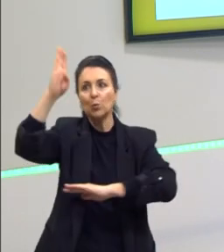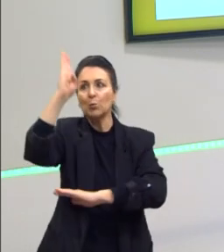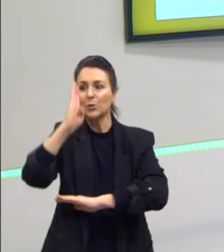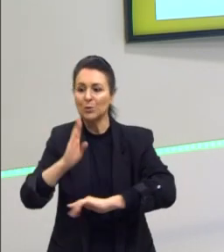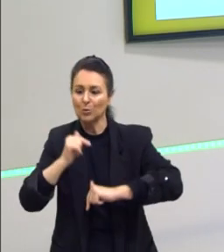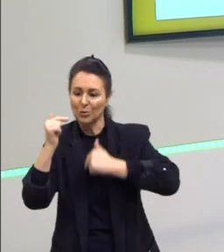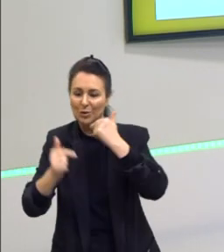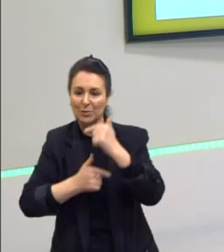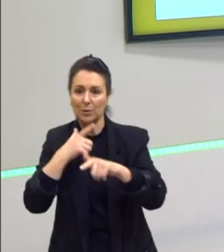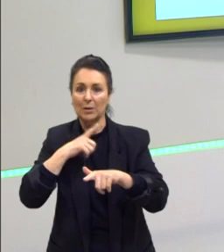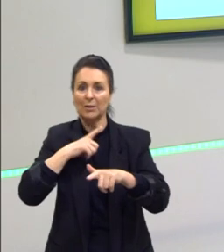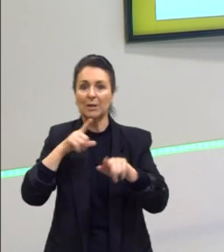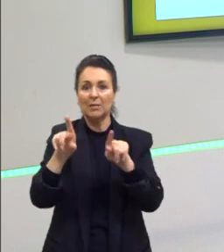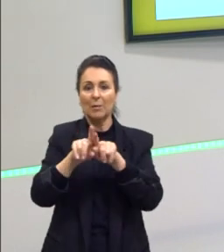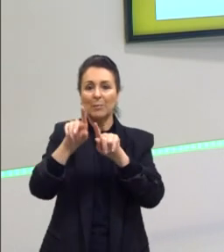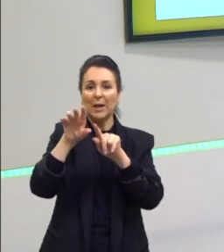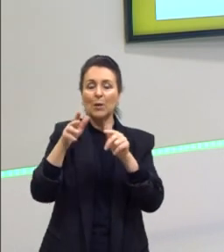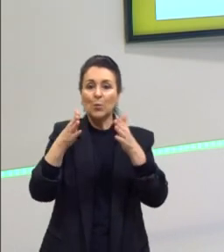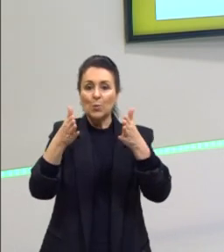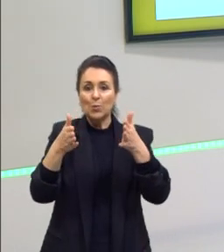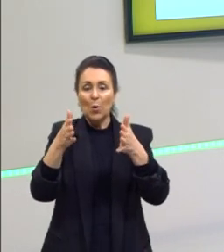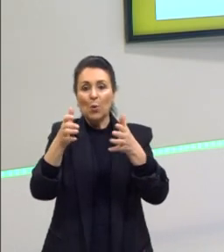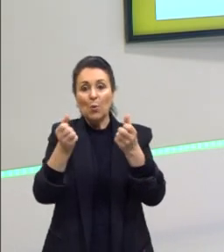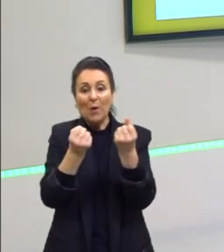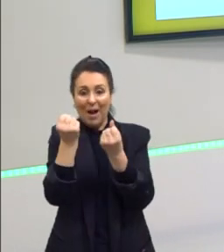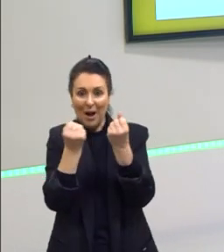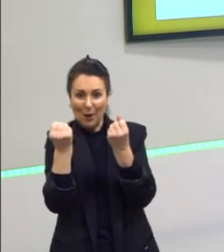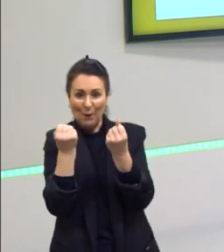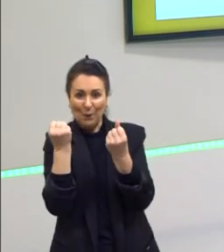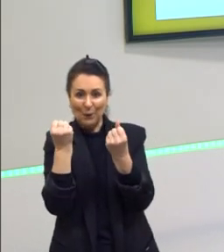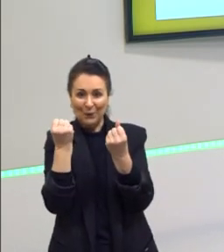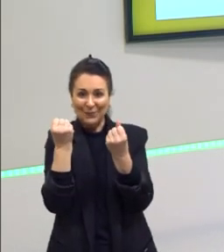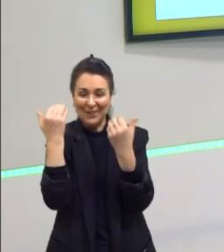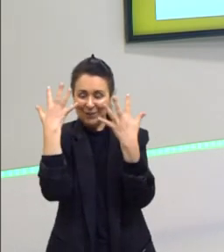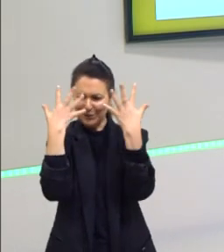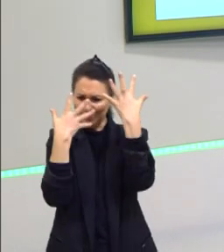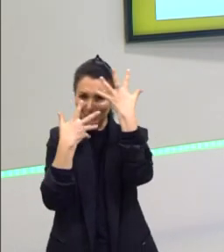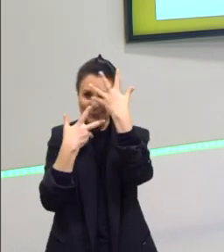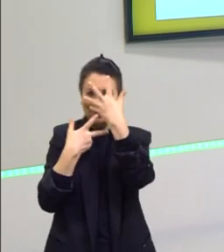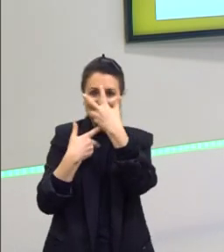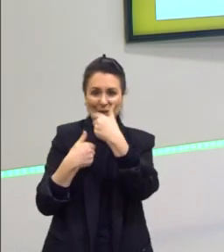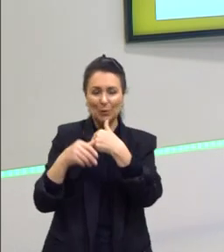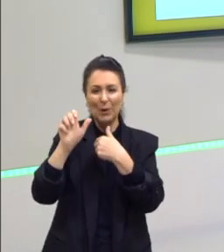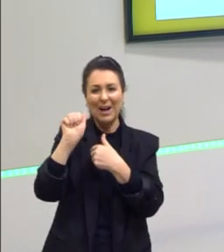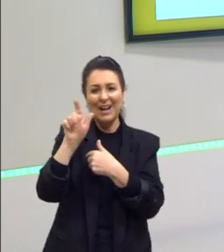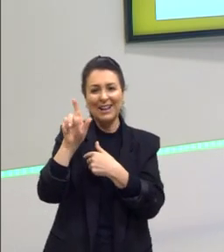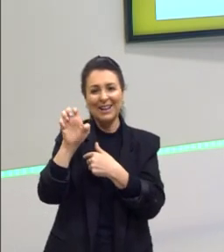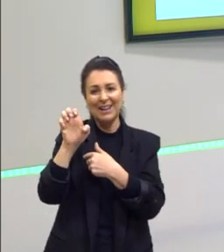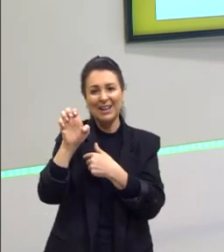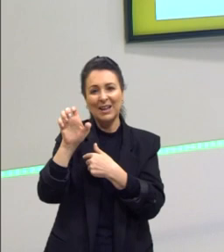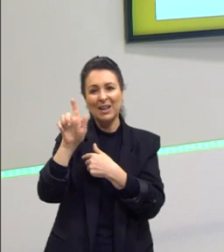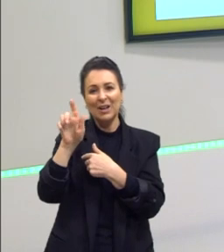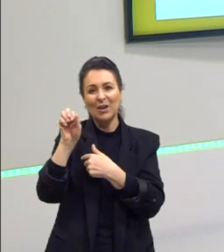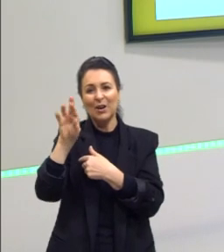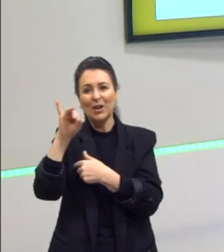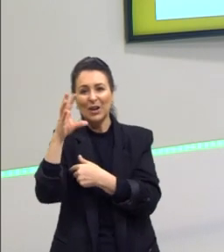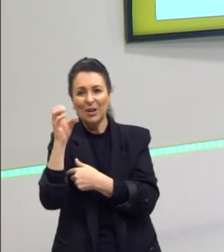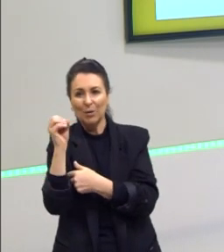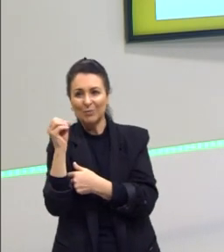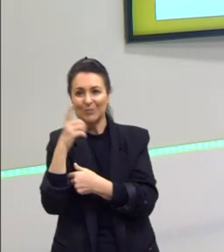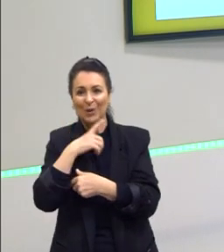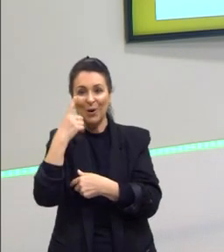um carro alegórico deles homenageou o Dragão do Mar. Esse carro aqui, dessa imagem, que